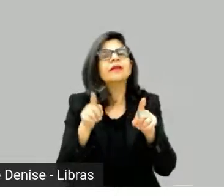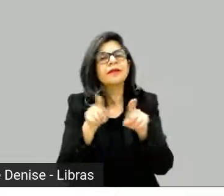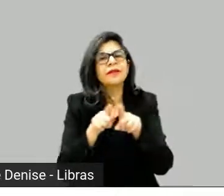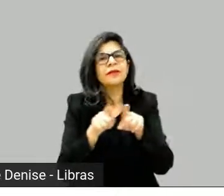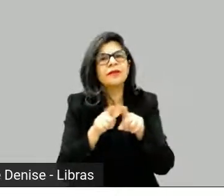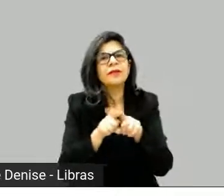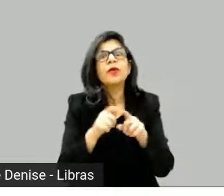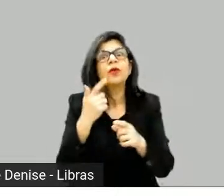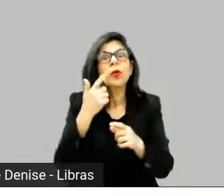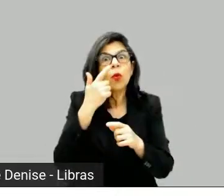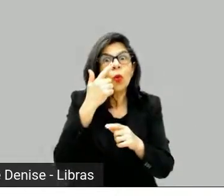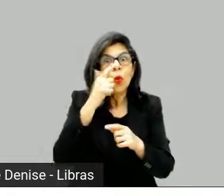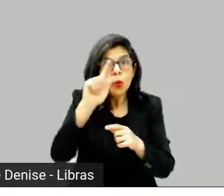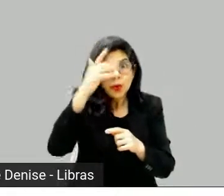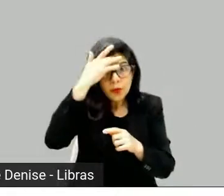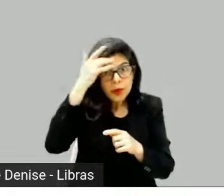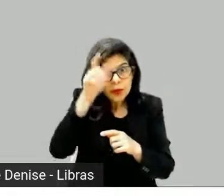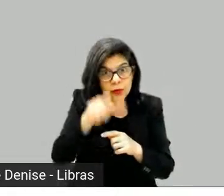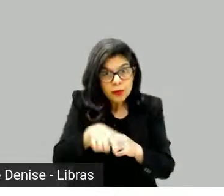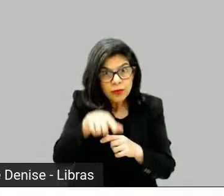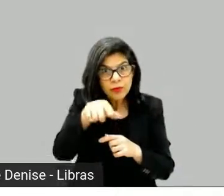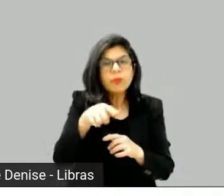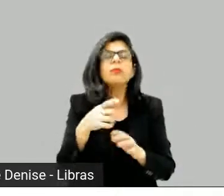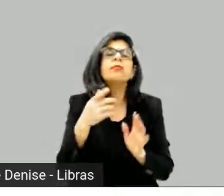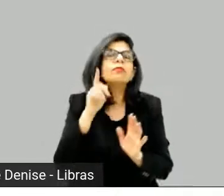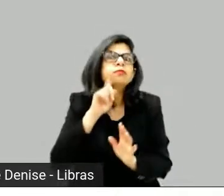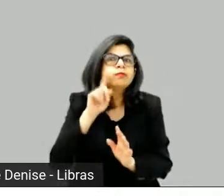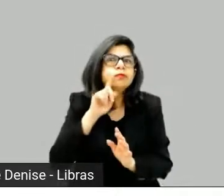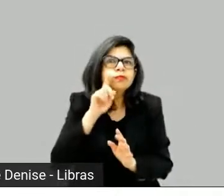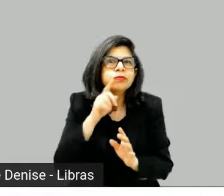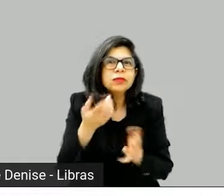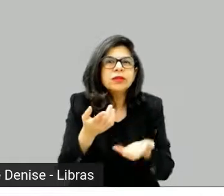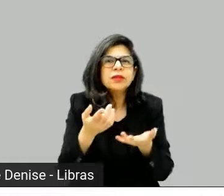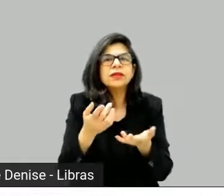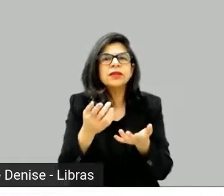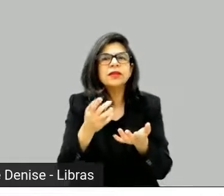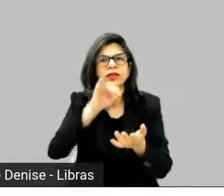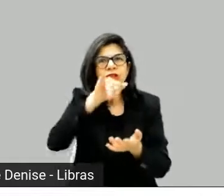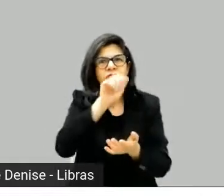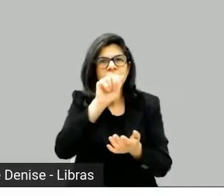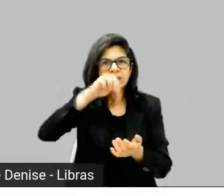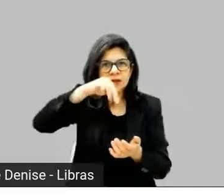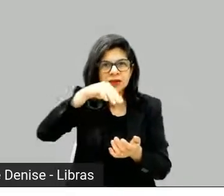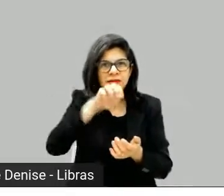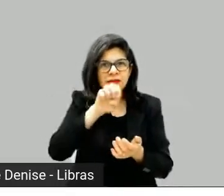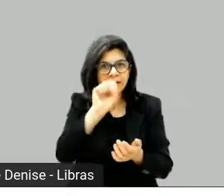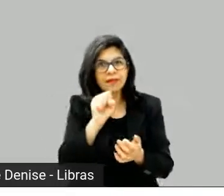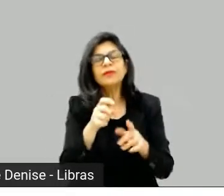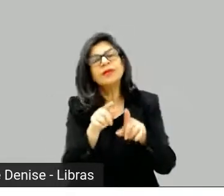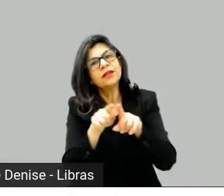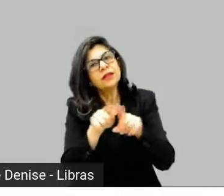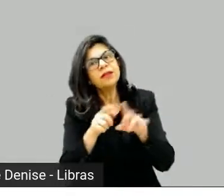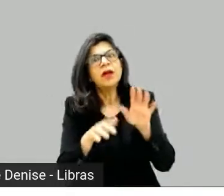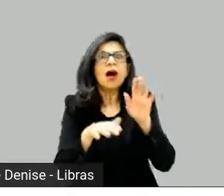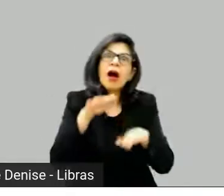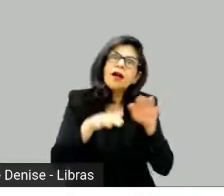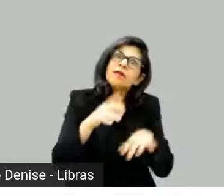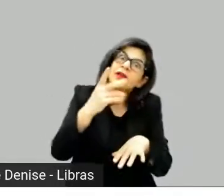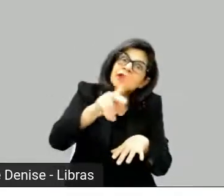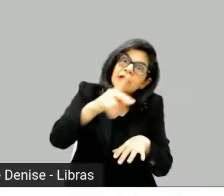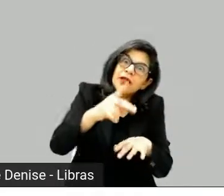Tinha feito, sei lá, quantas séries antes. Não é assim, né? Às vezes é, mas normalmente não é assim.